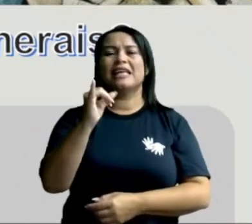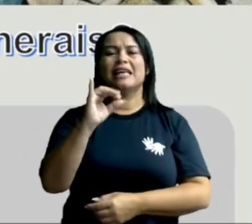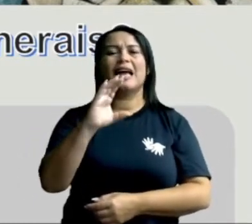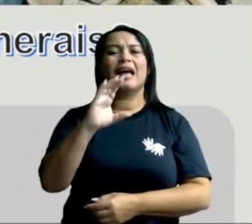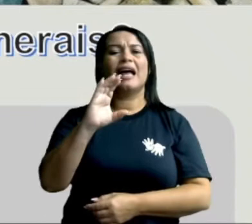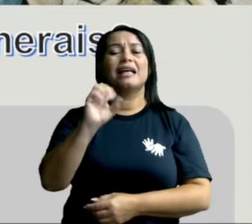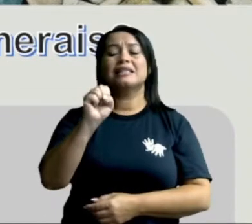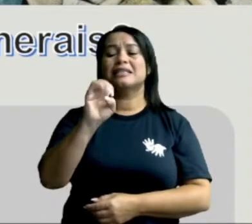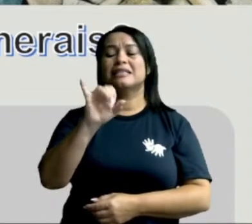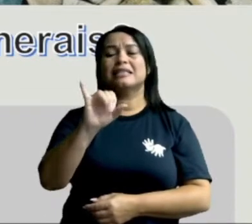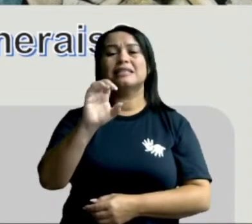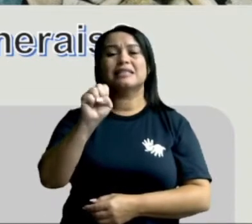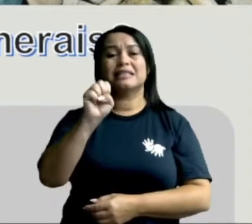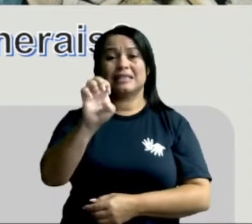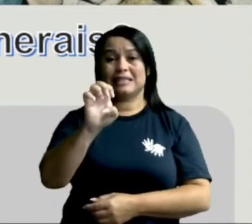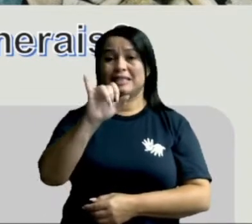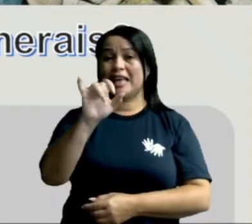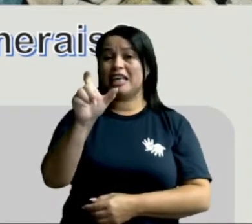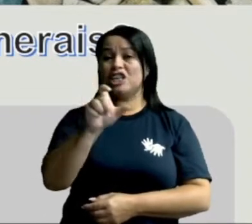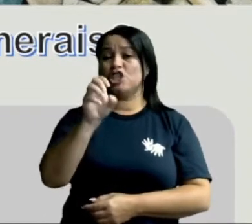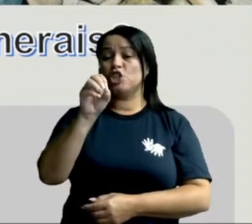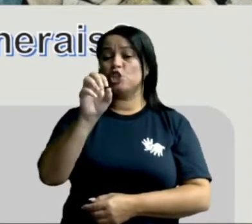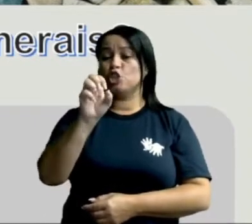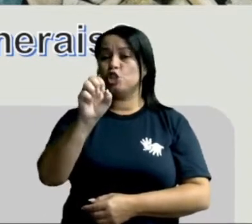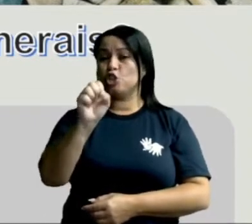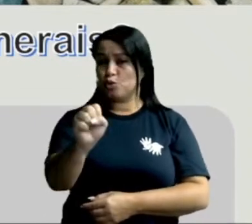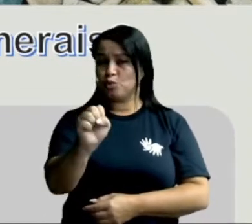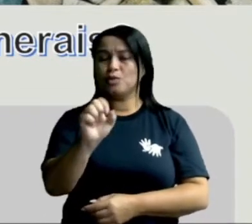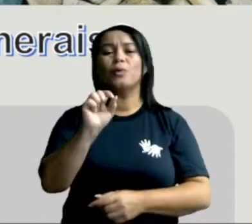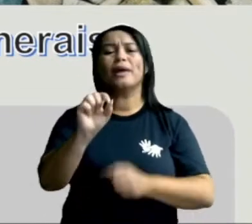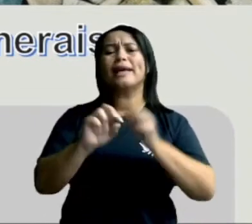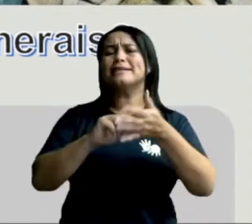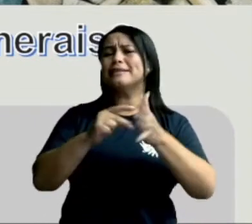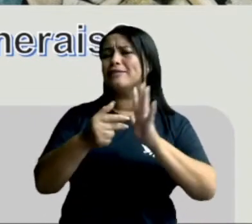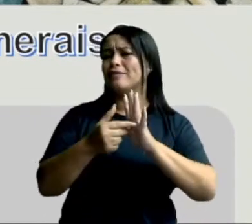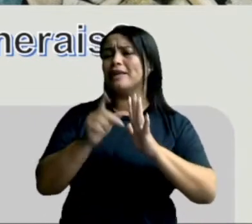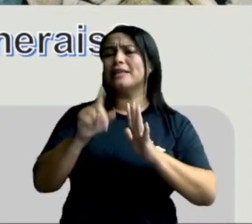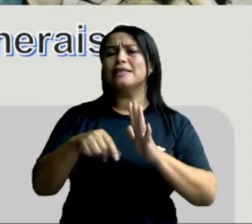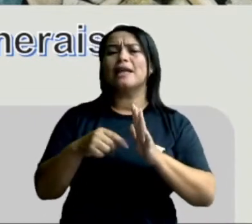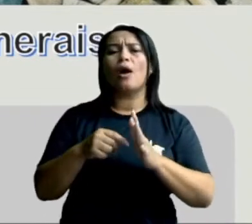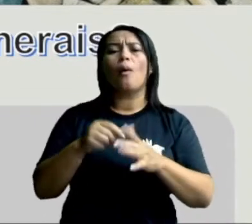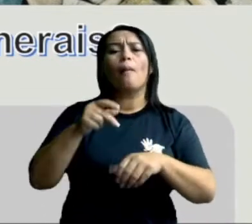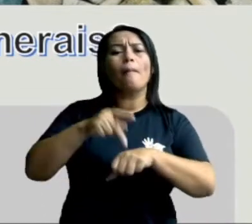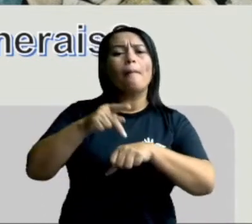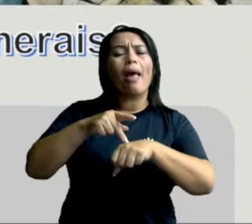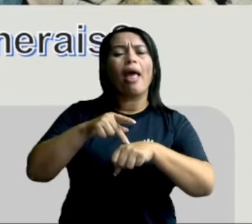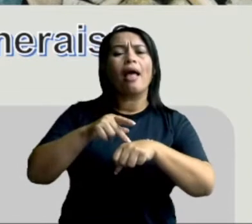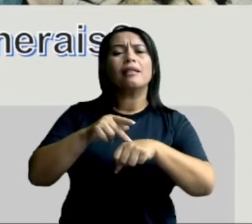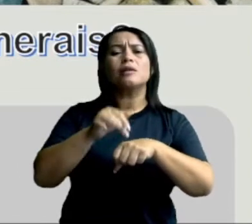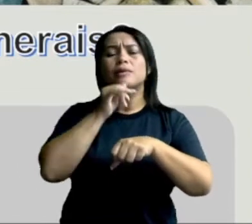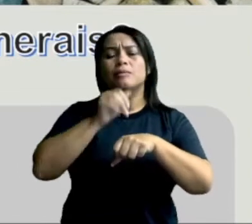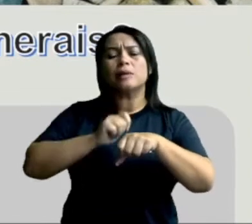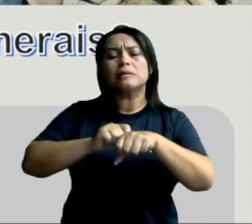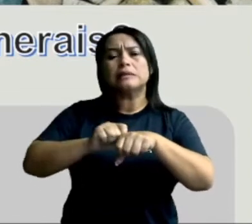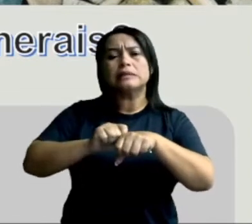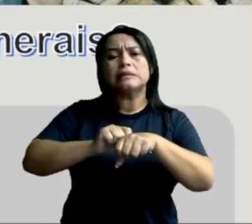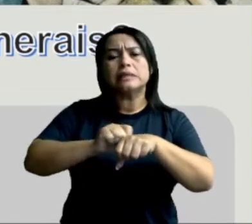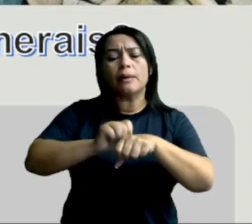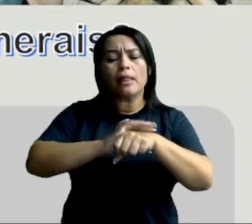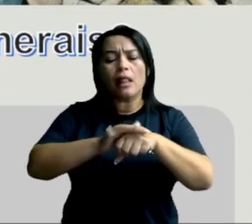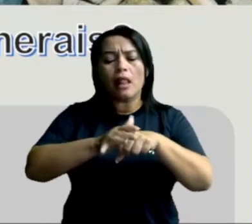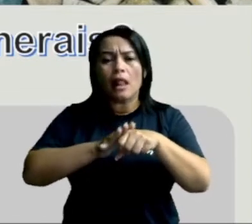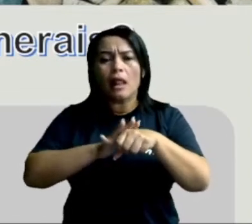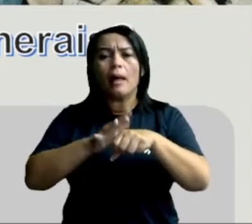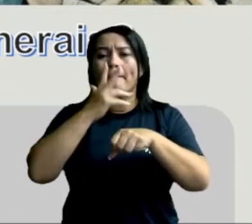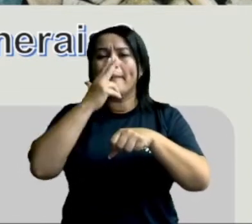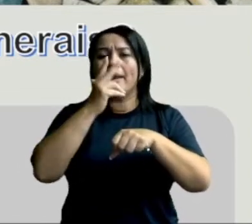Seixo não é cheixo. Parece até um trava-língua. Mas os seixos são pedras também que são lapidadas ao longo do tempo pela ação da água.